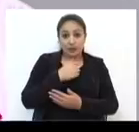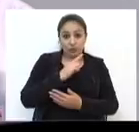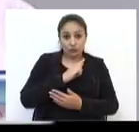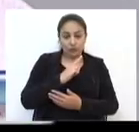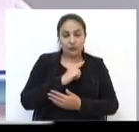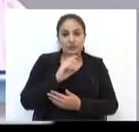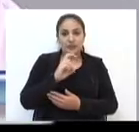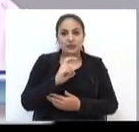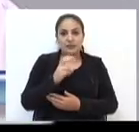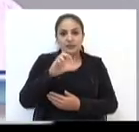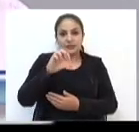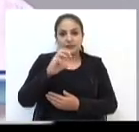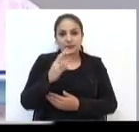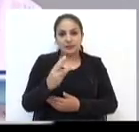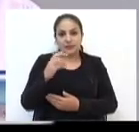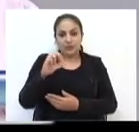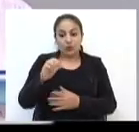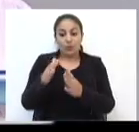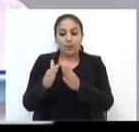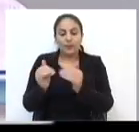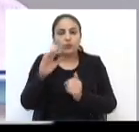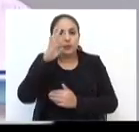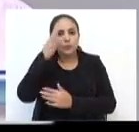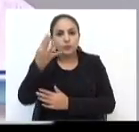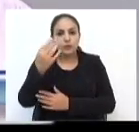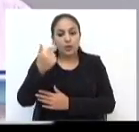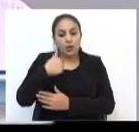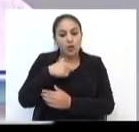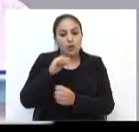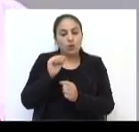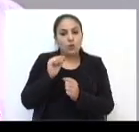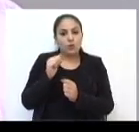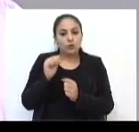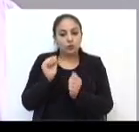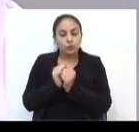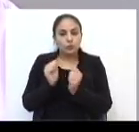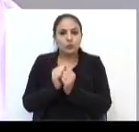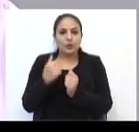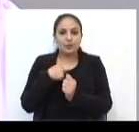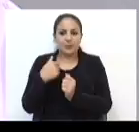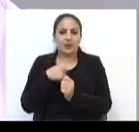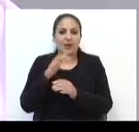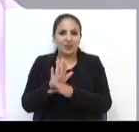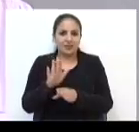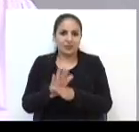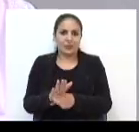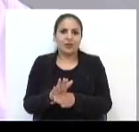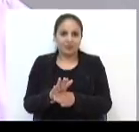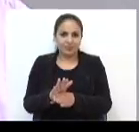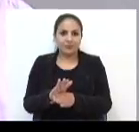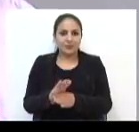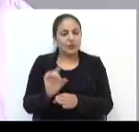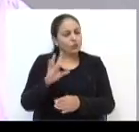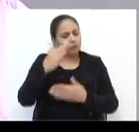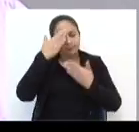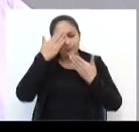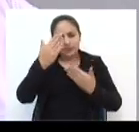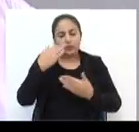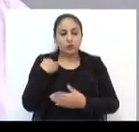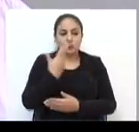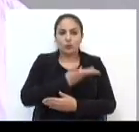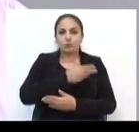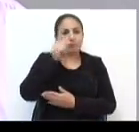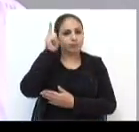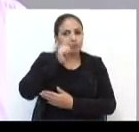pedidos de providência nesses quatro anos. Eu e a minha assessoria maravilhosa, que eu só tenho que agradecer. Então a gente foi campeão,